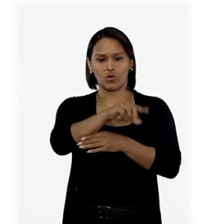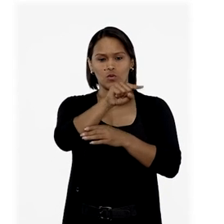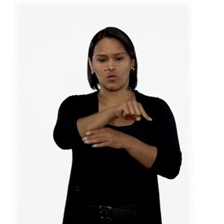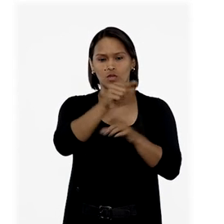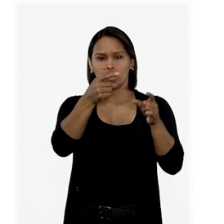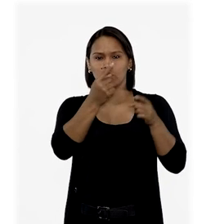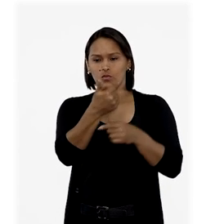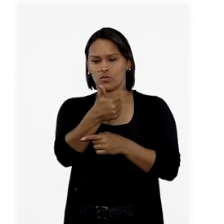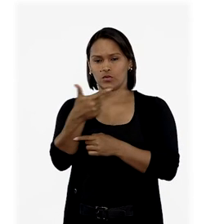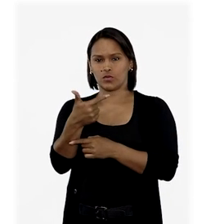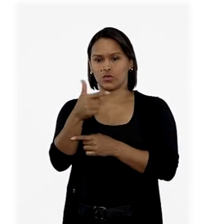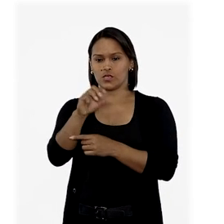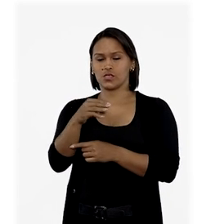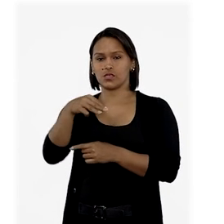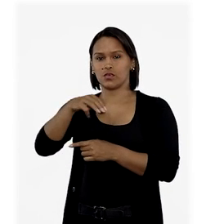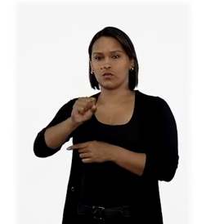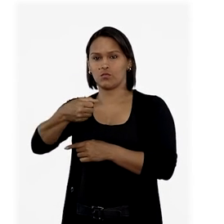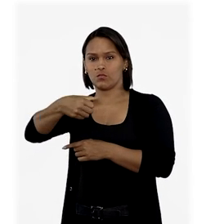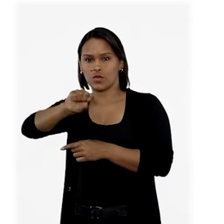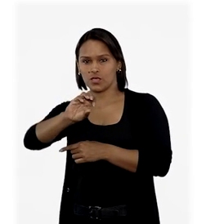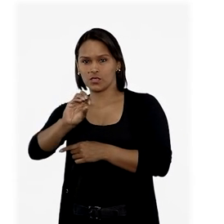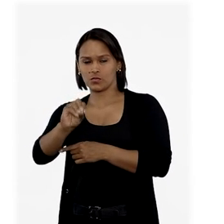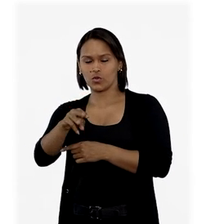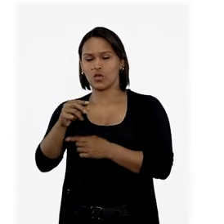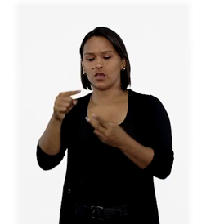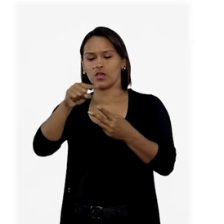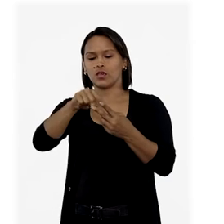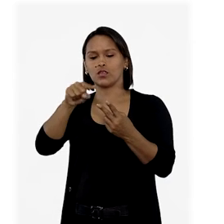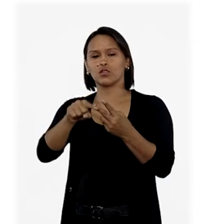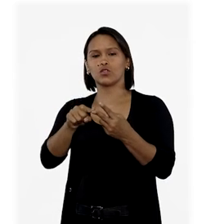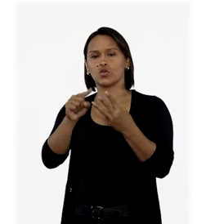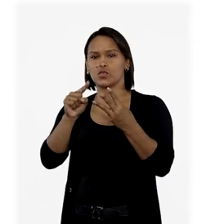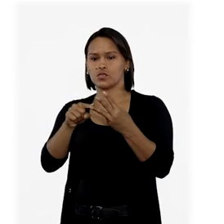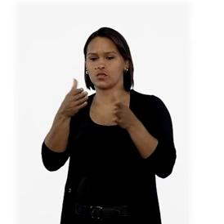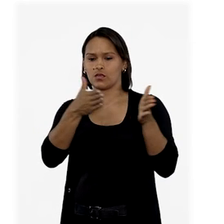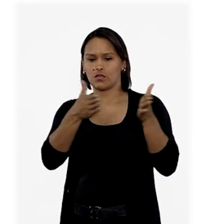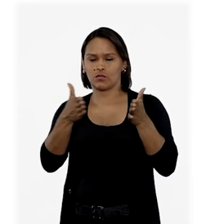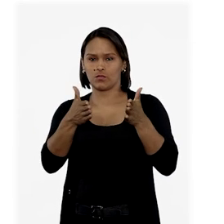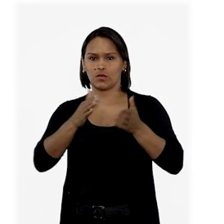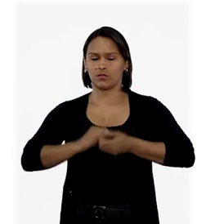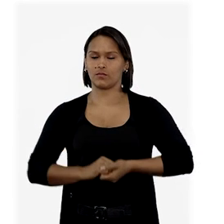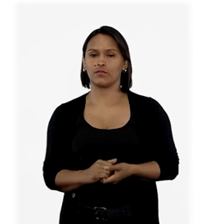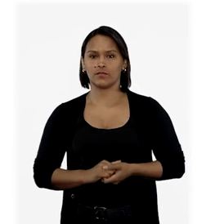núcleos 1 e 2 e colocando MESMO entre os núcleos 2 e 3.